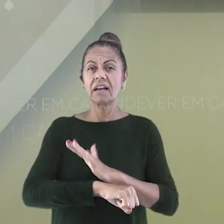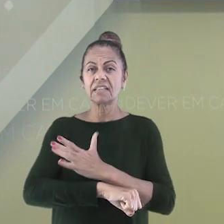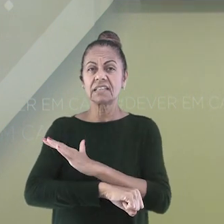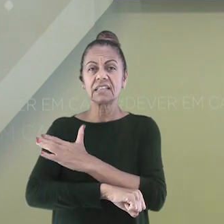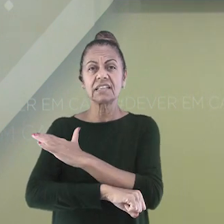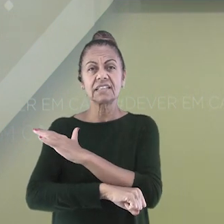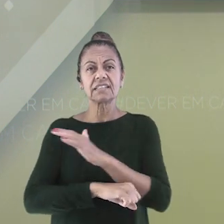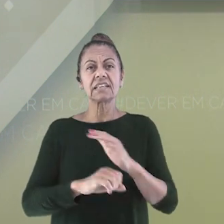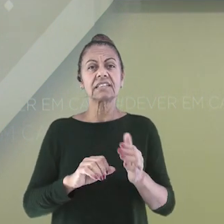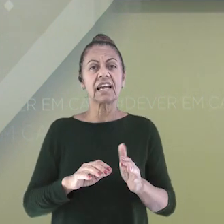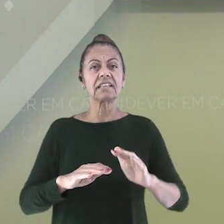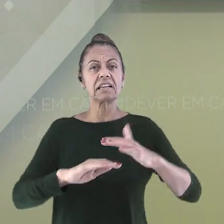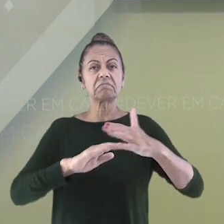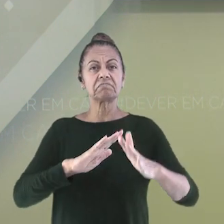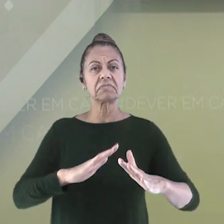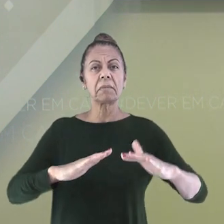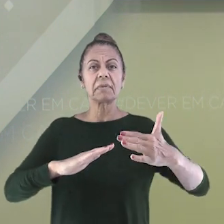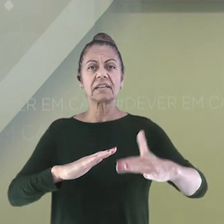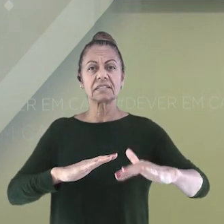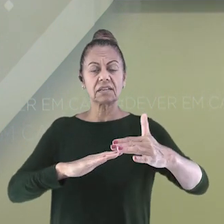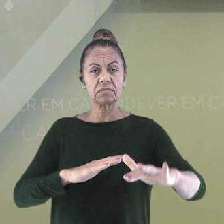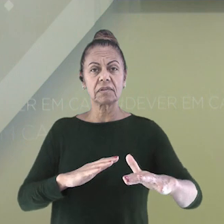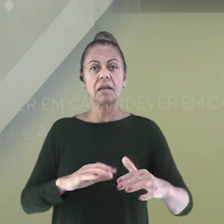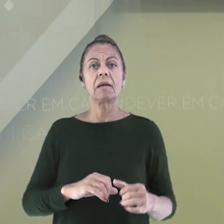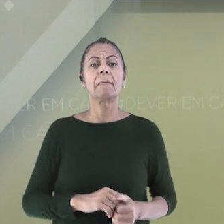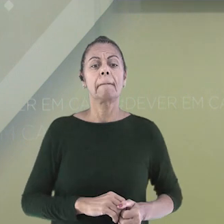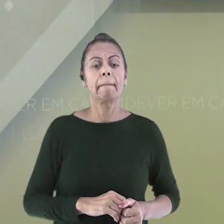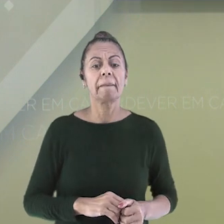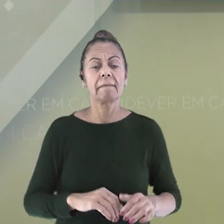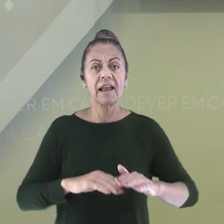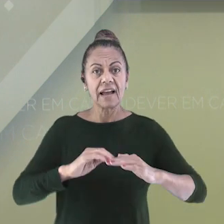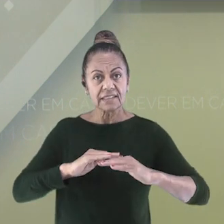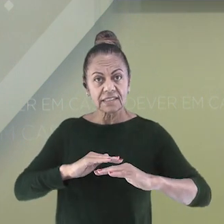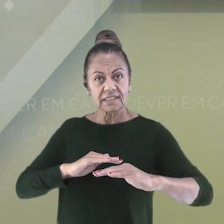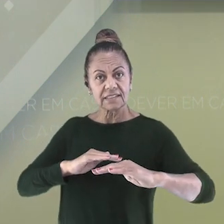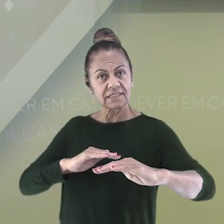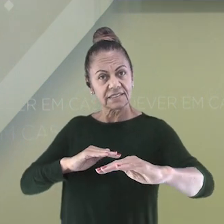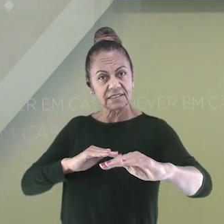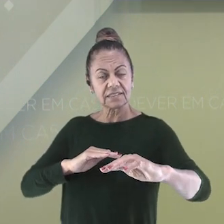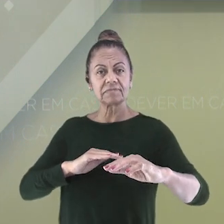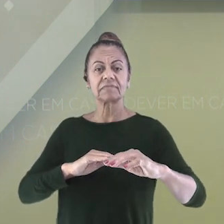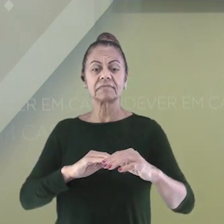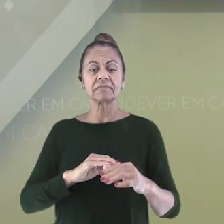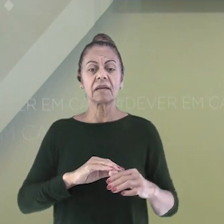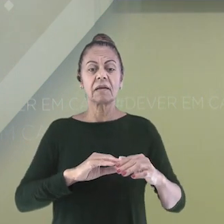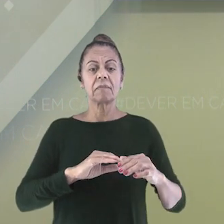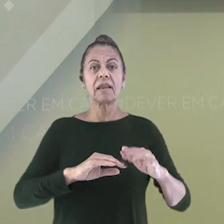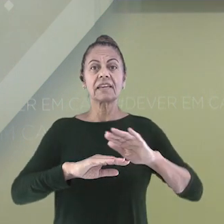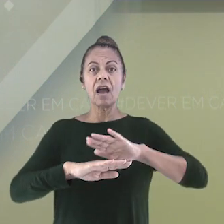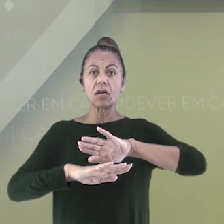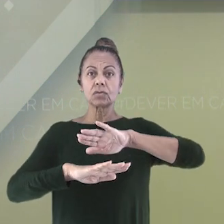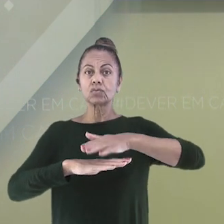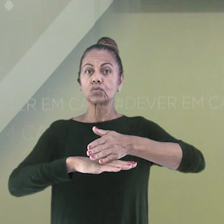depressões. Planícies são lugares planos e baixos. Planaltos, lugares